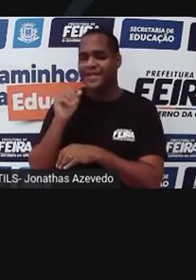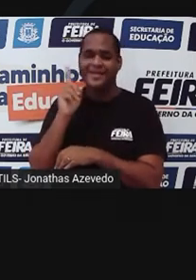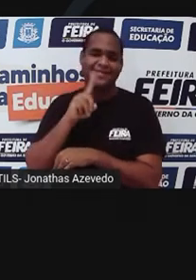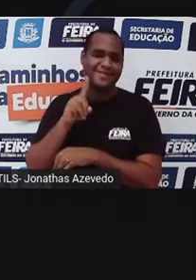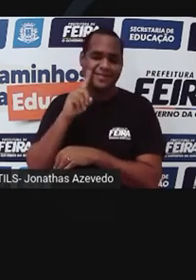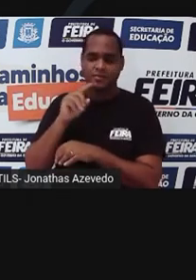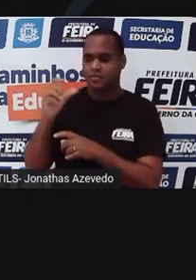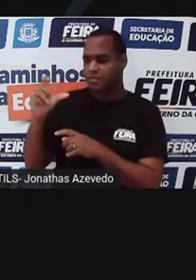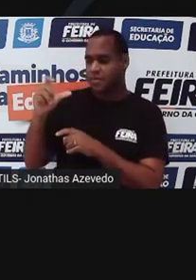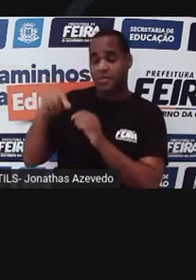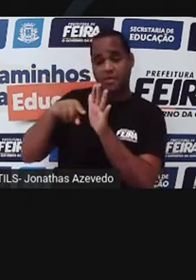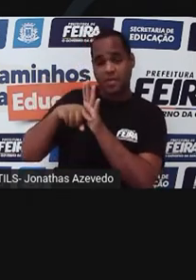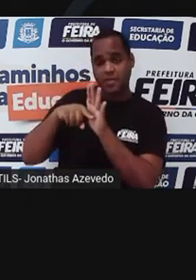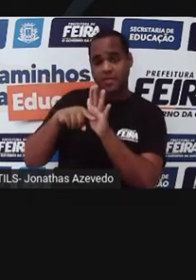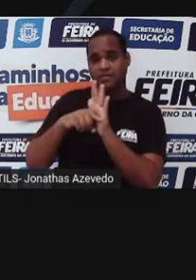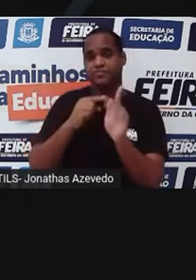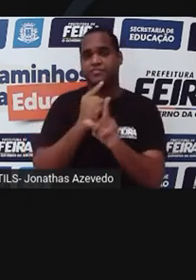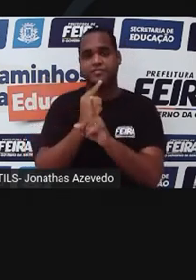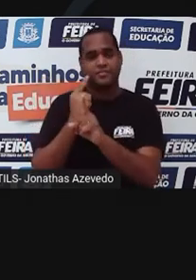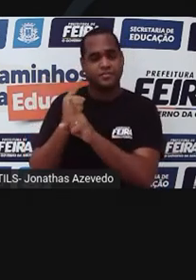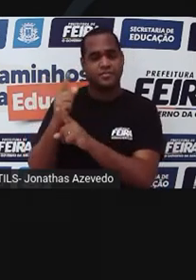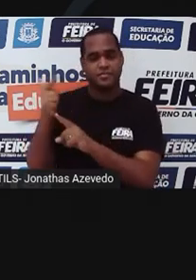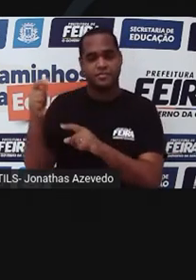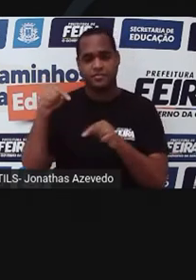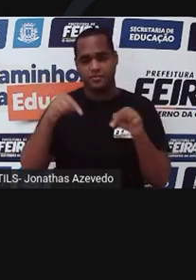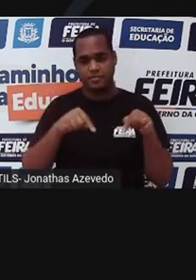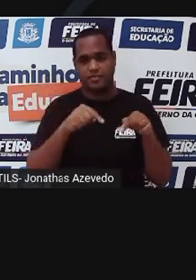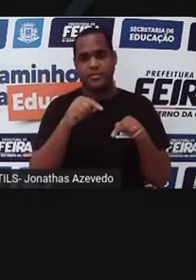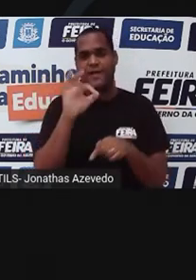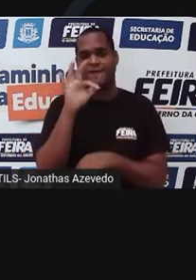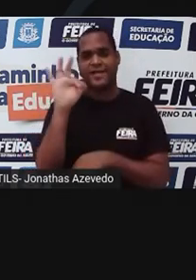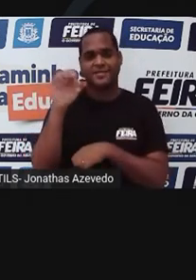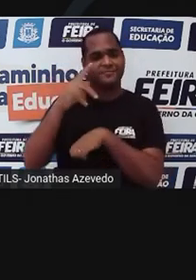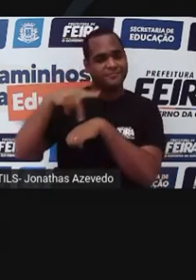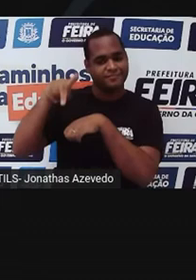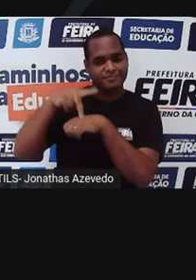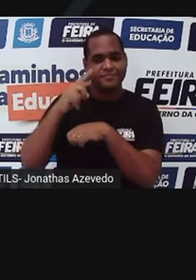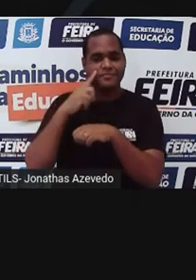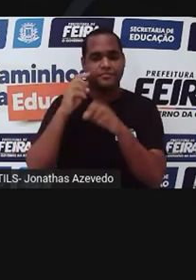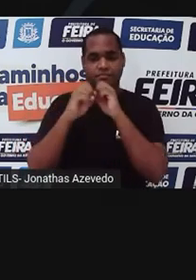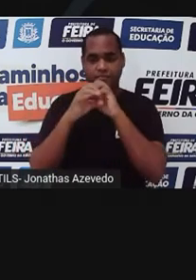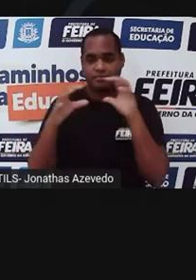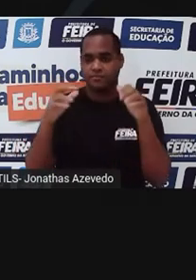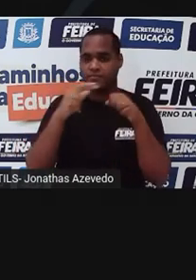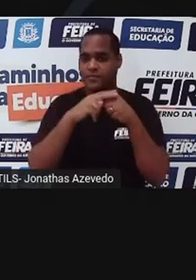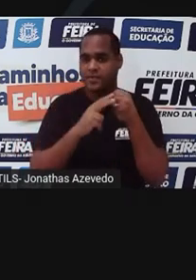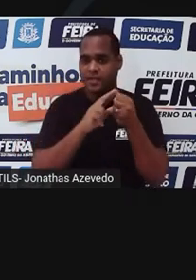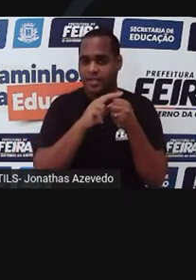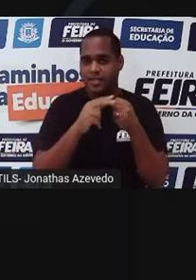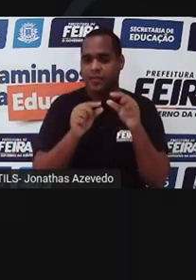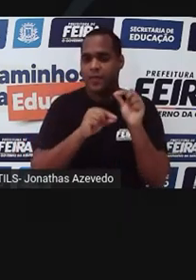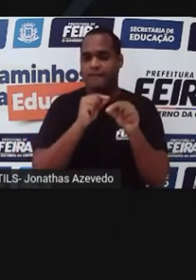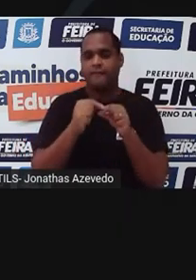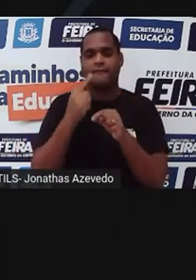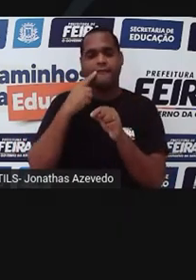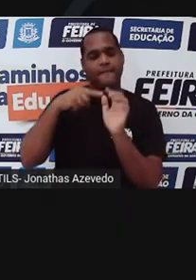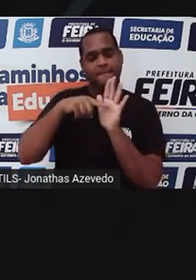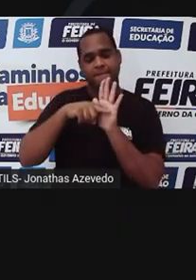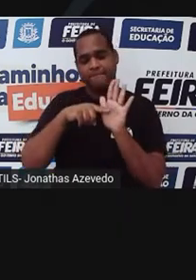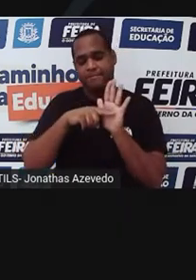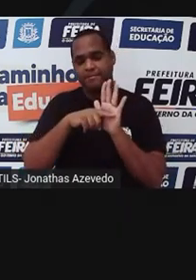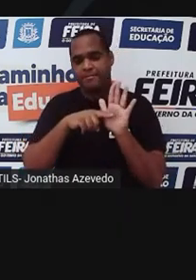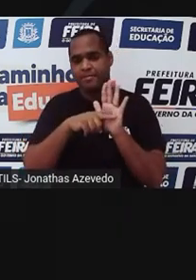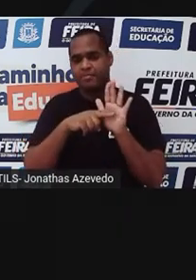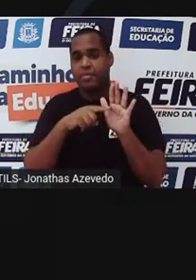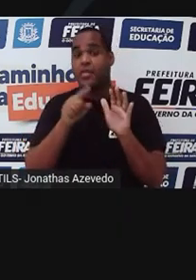Unidos, e o laboratório do Luc Montaigne, na França, descobriram o vírus e criaram um teste. E o teste